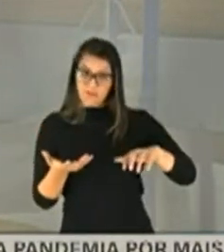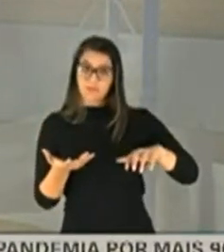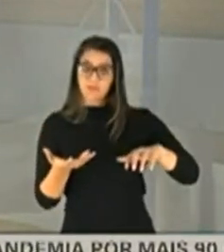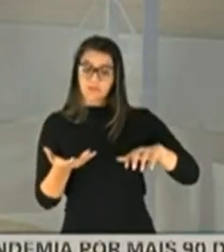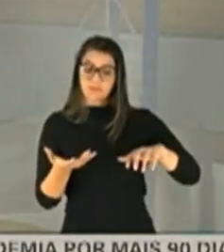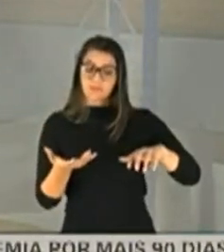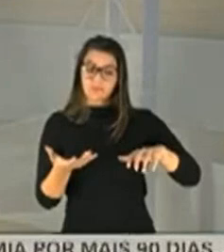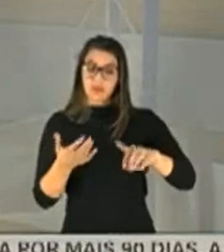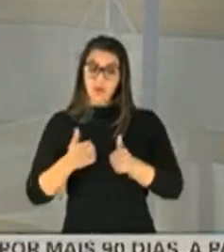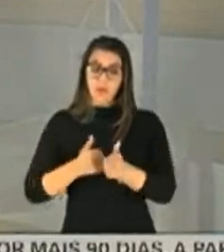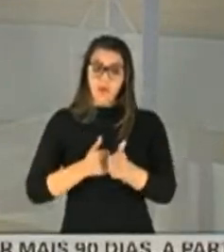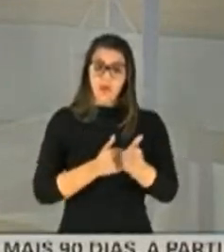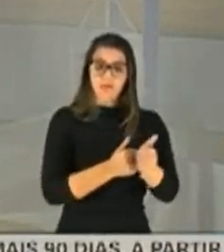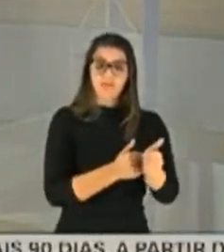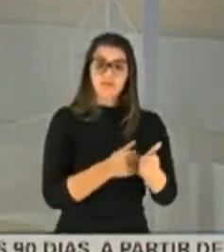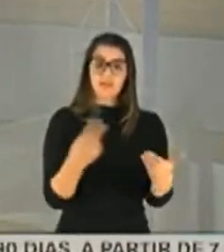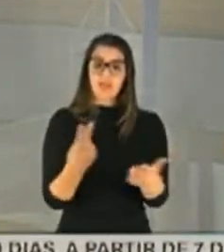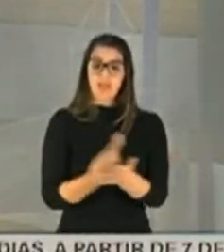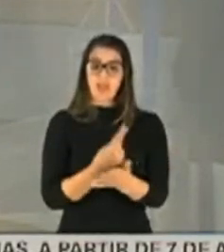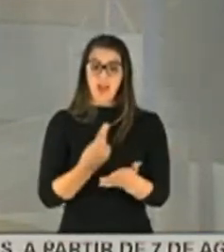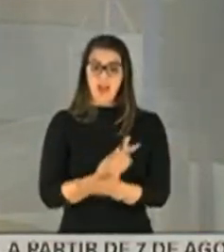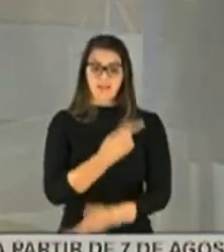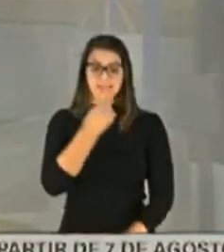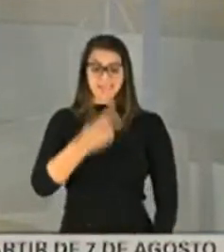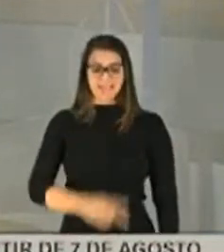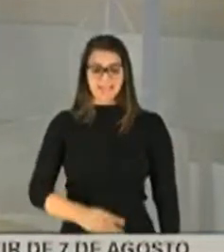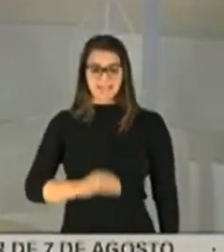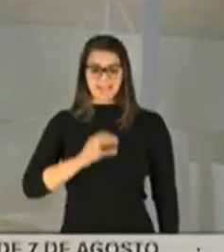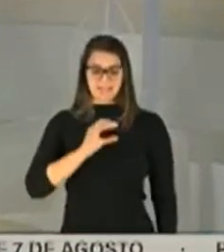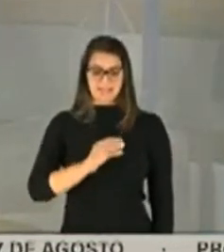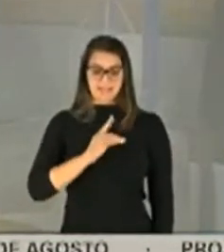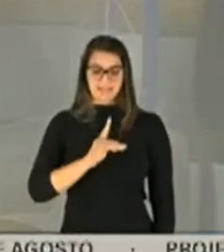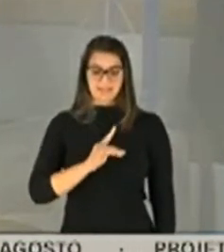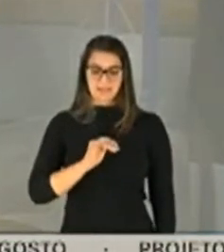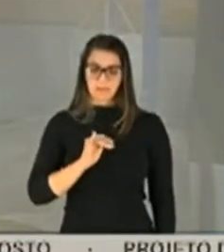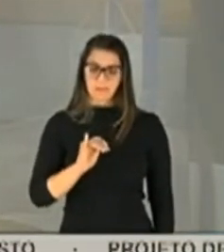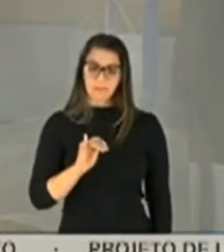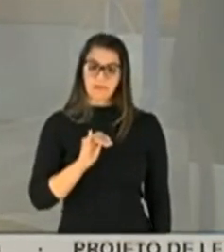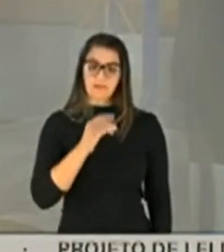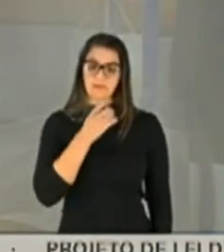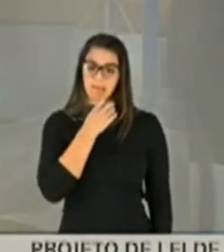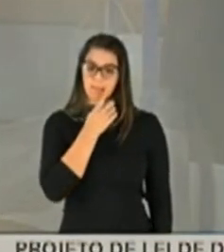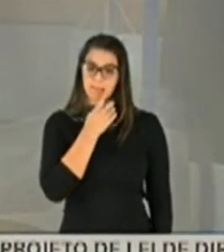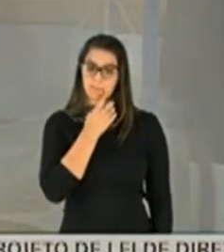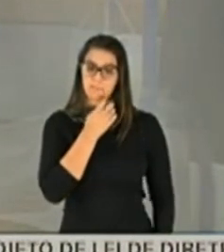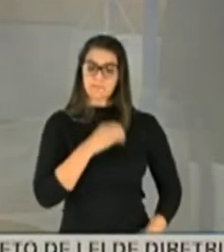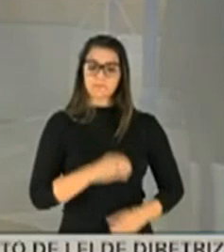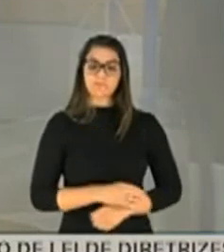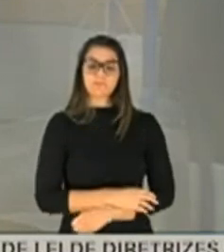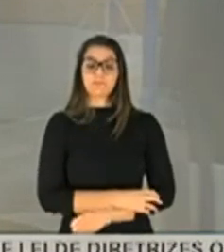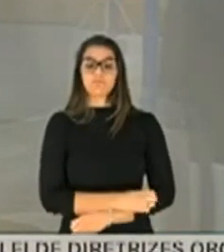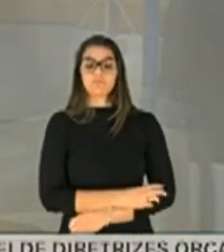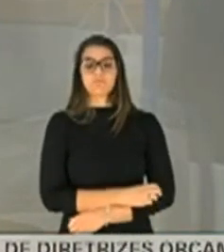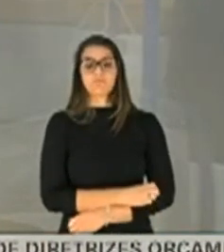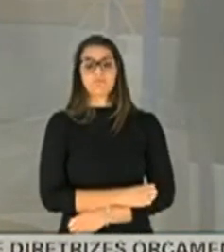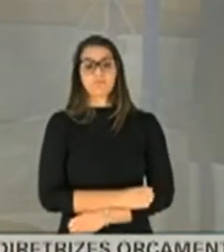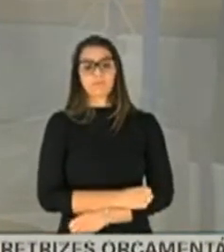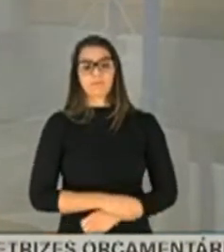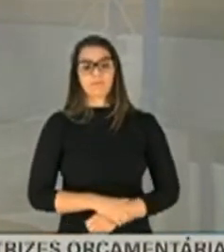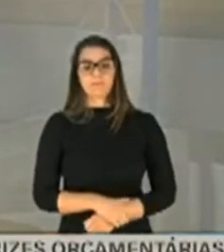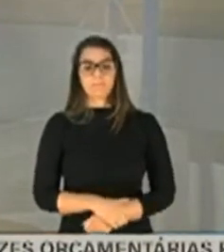a condução equivocada dessa CPI, sem querer enveredar por um